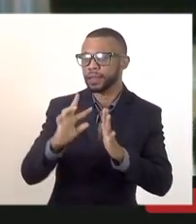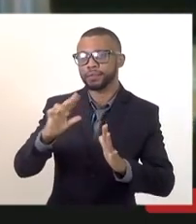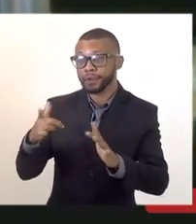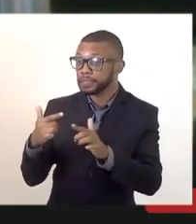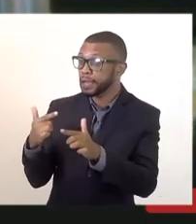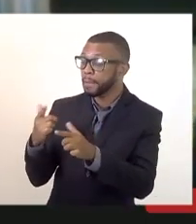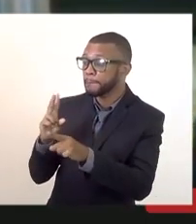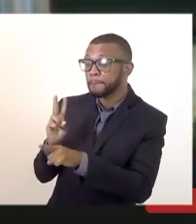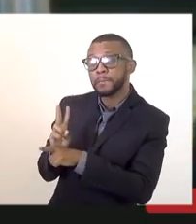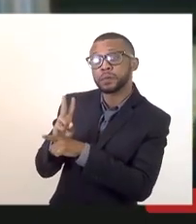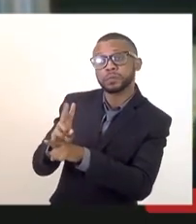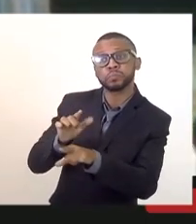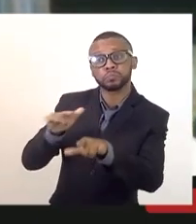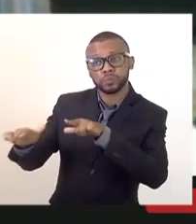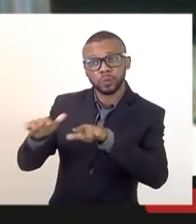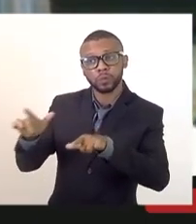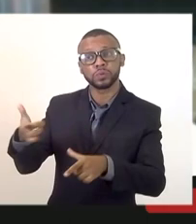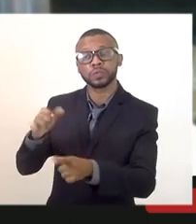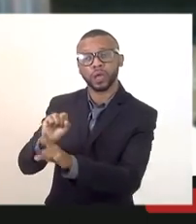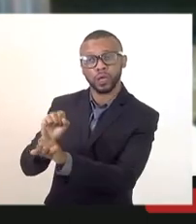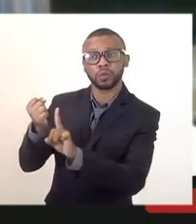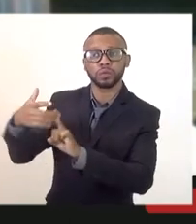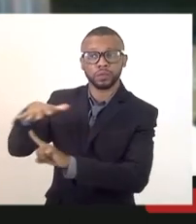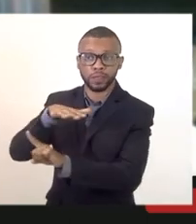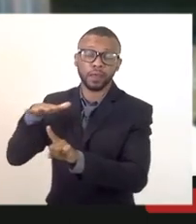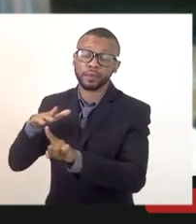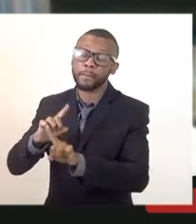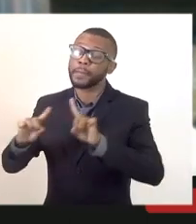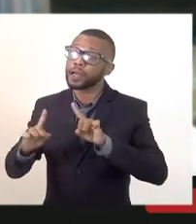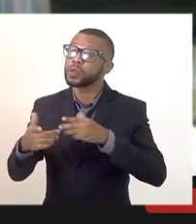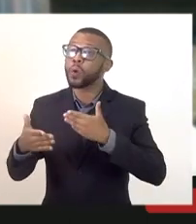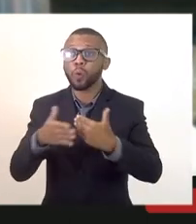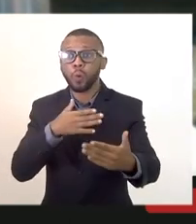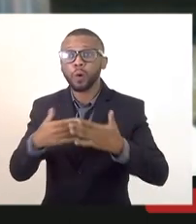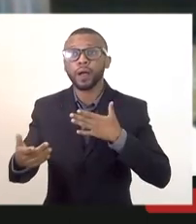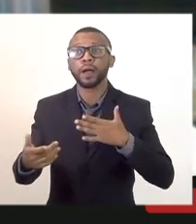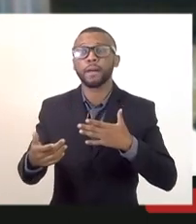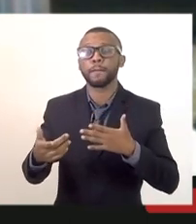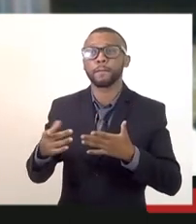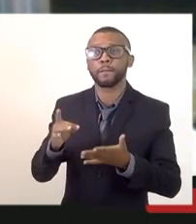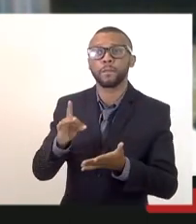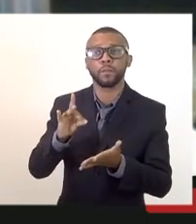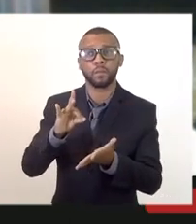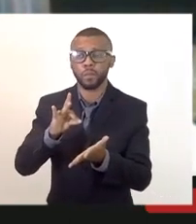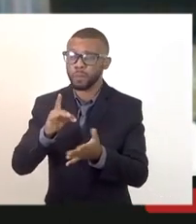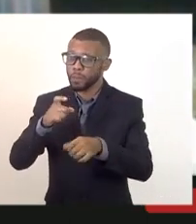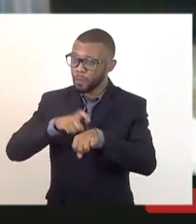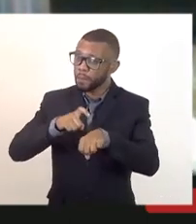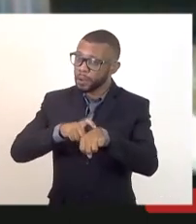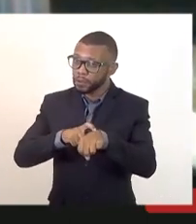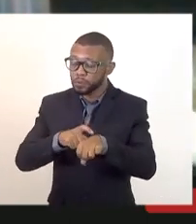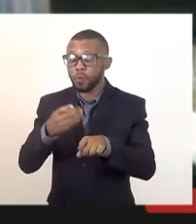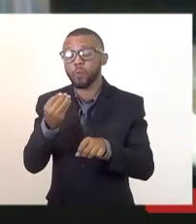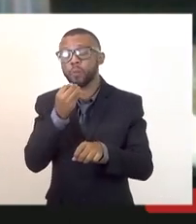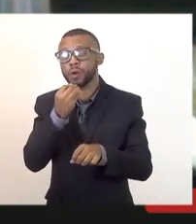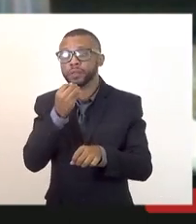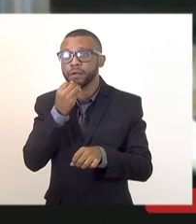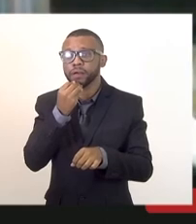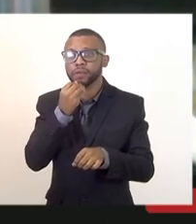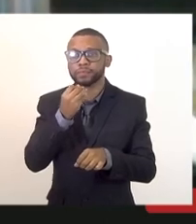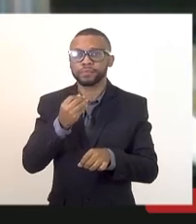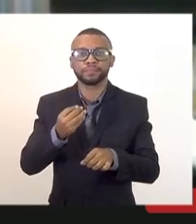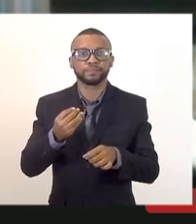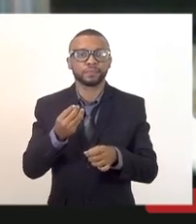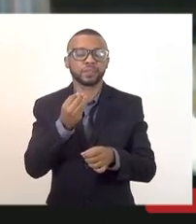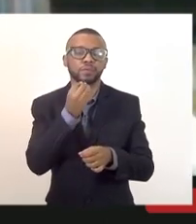mas a qualquer momento nós também podemos precisar dessa prestação de serviço do corpo de bombeiros então essa